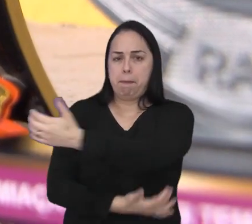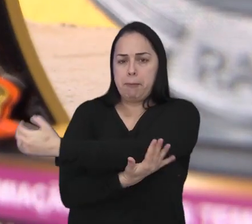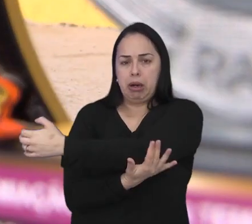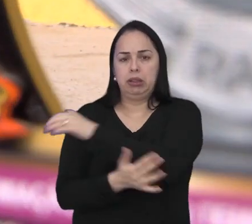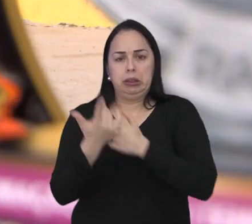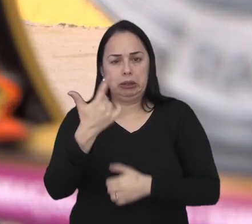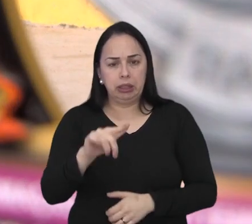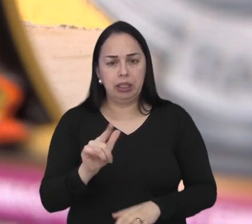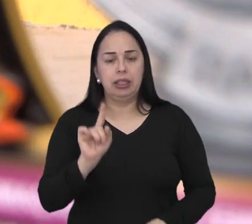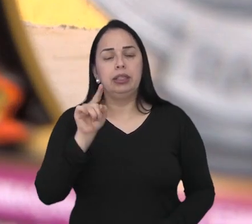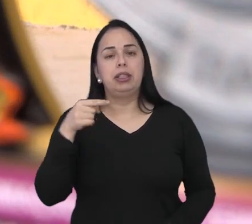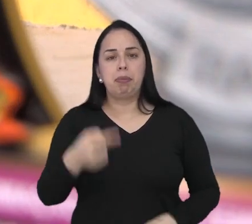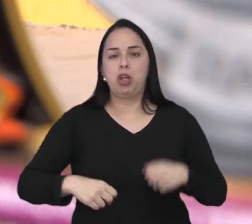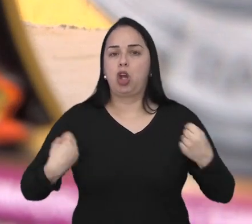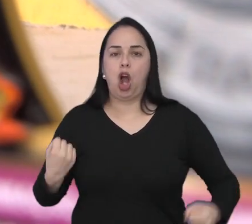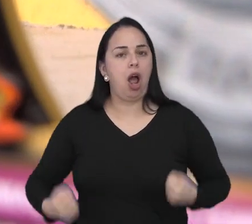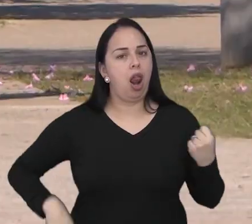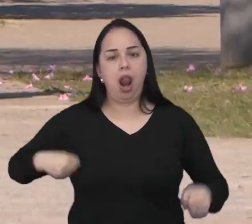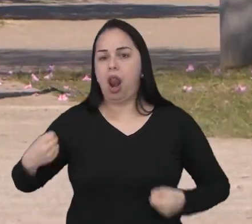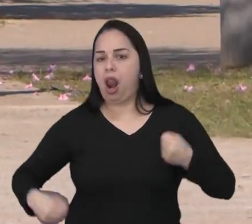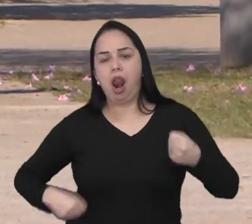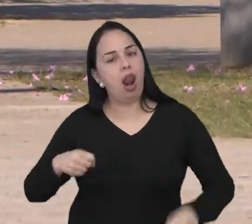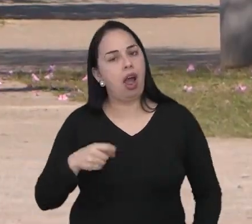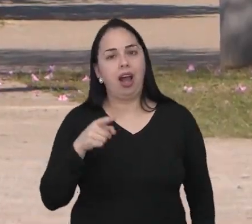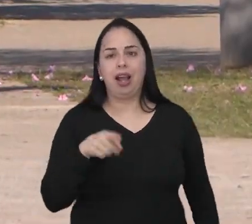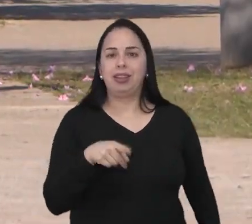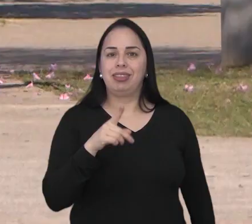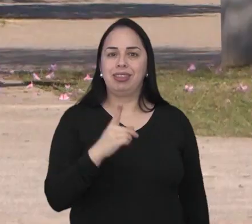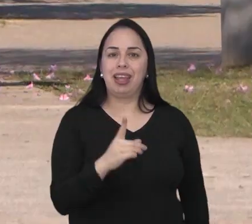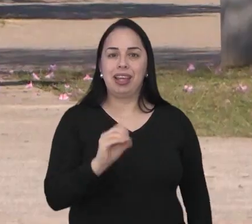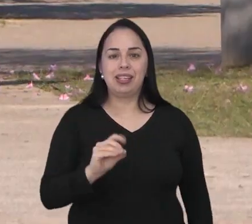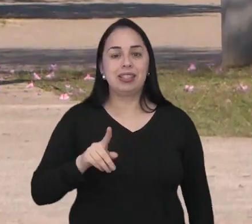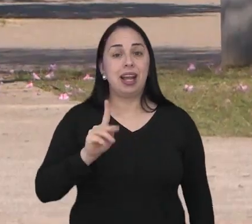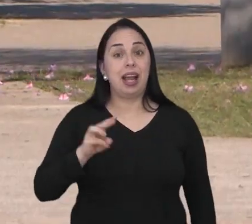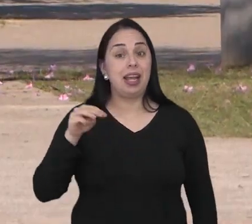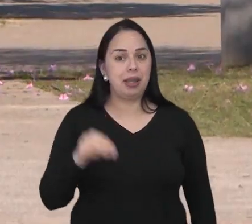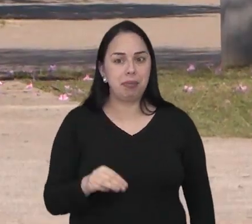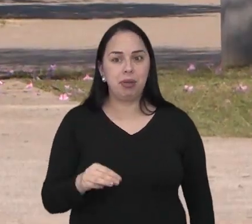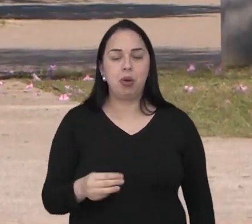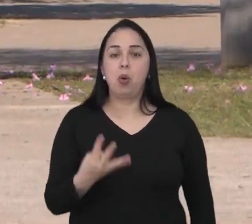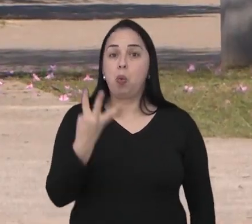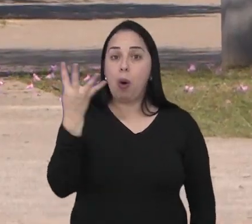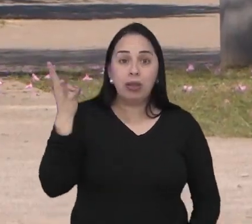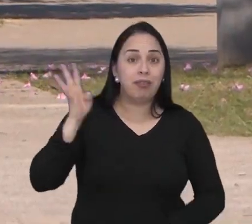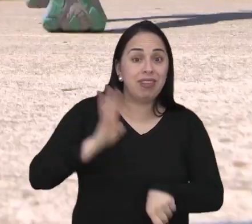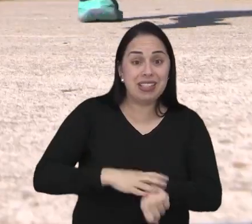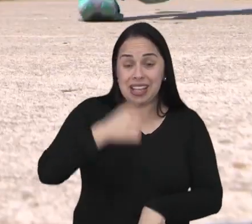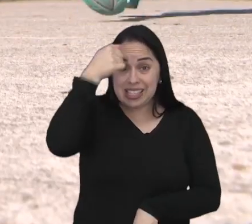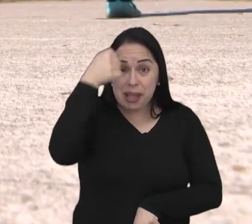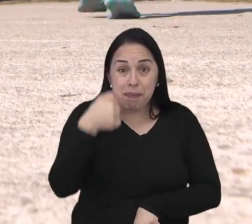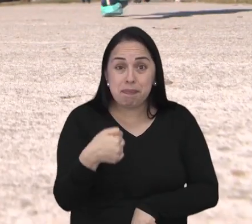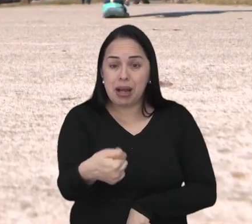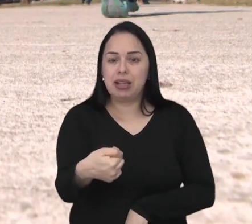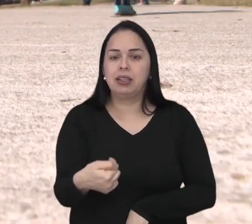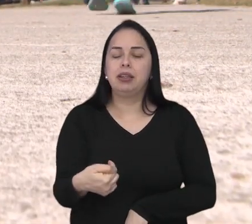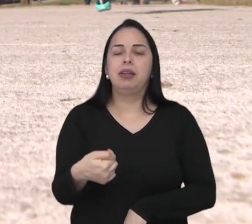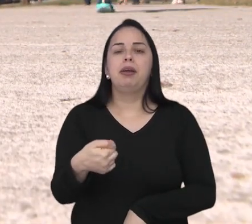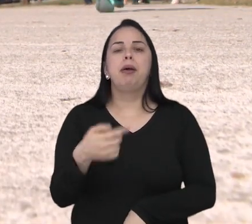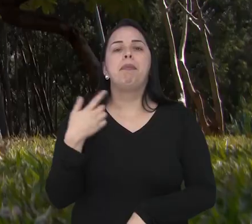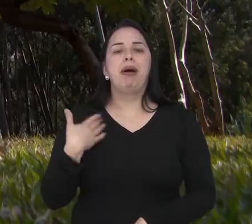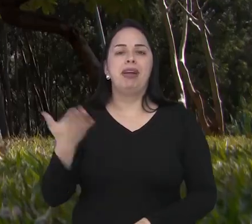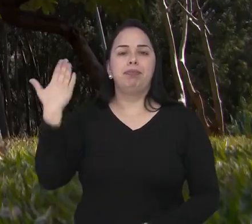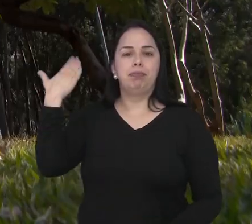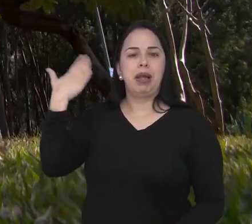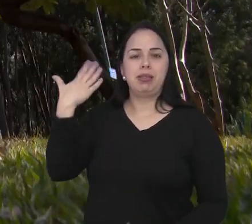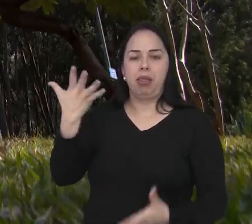repetições de alongamentos e aquecimentos. Depois, muita corrida. São dez quilômetros por dia, quatro vezes por semana.